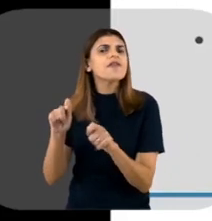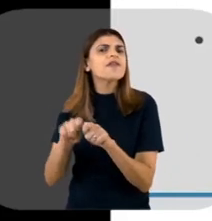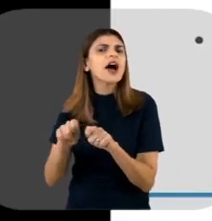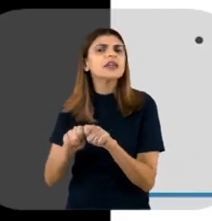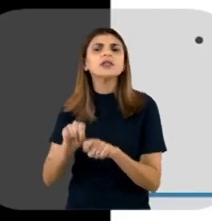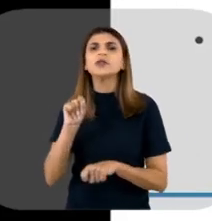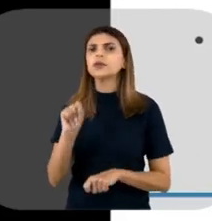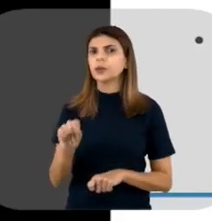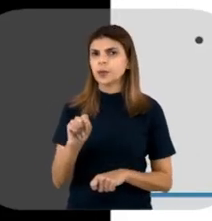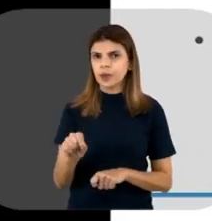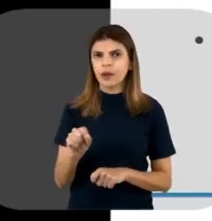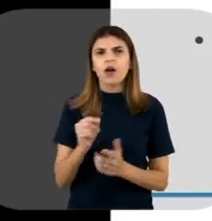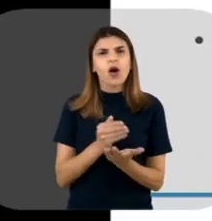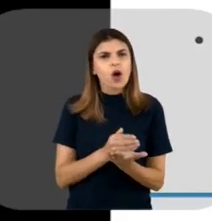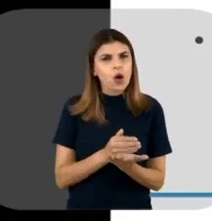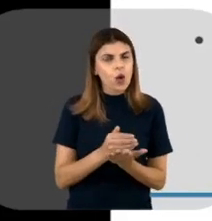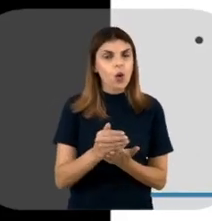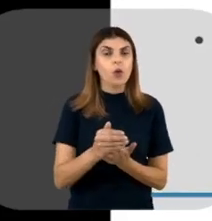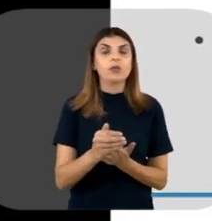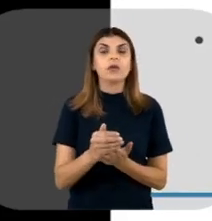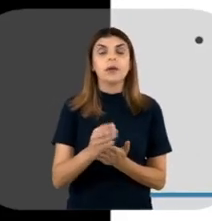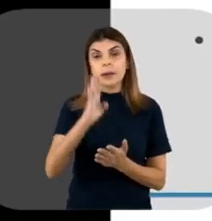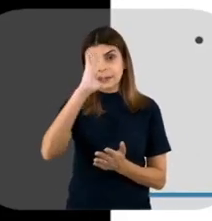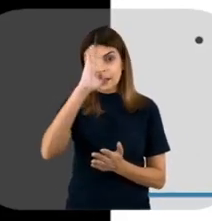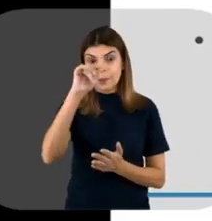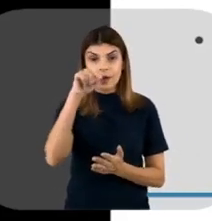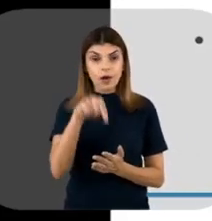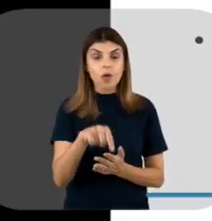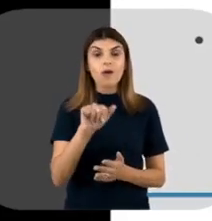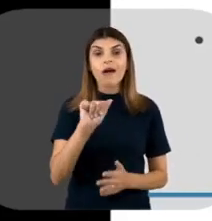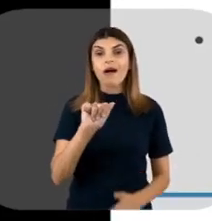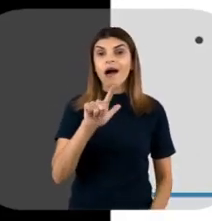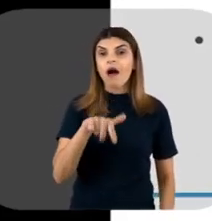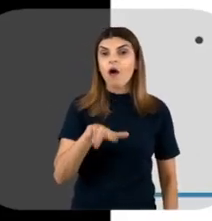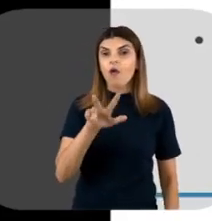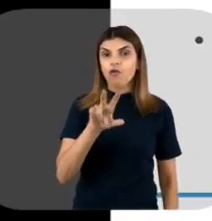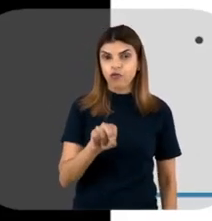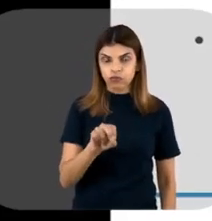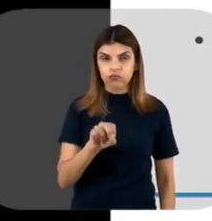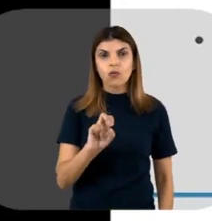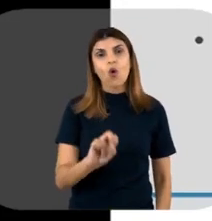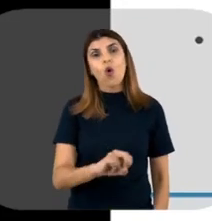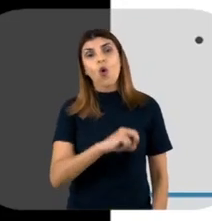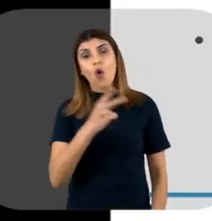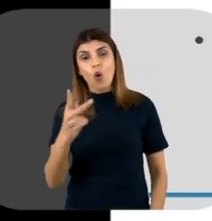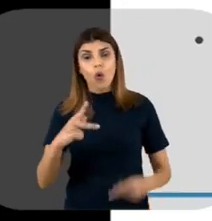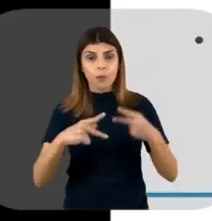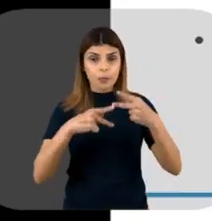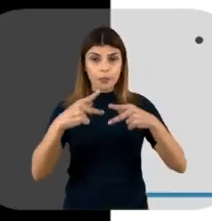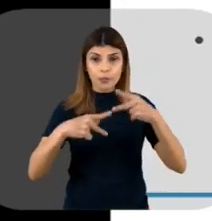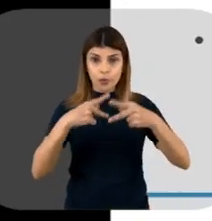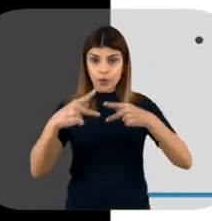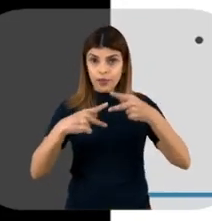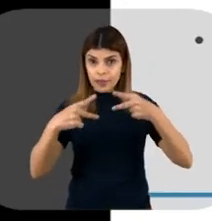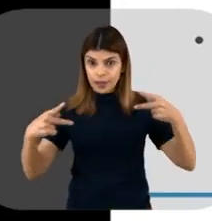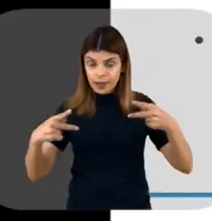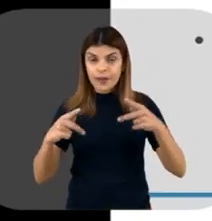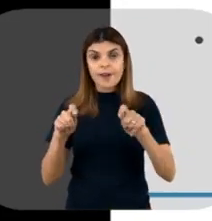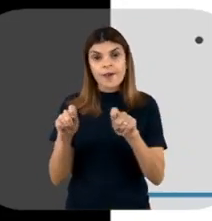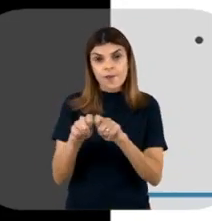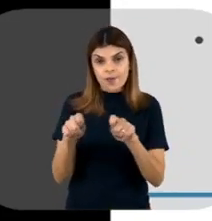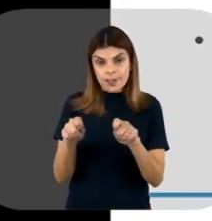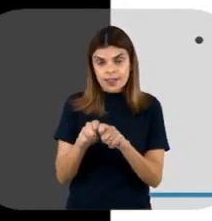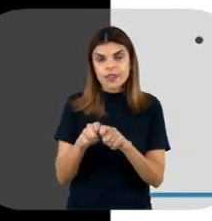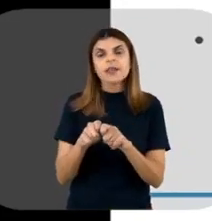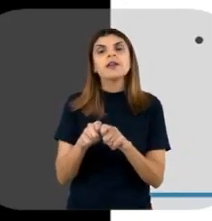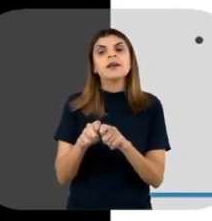fazer, né? Então, inicialmente, é necessário definir o alvo, né? Ou a proteína recombinante a ser produzida,